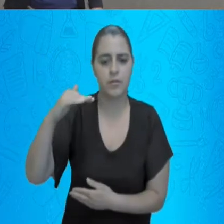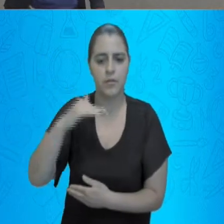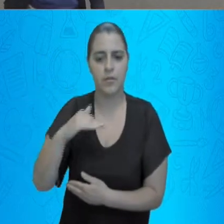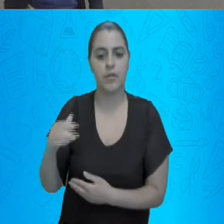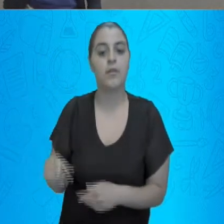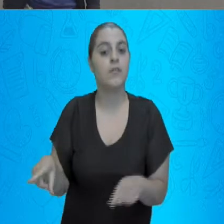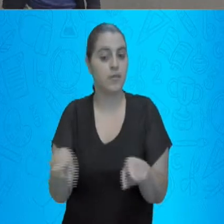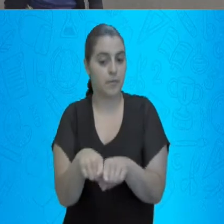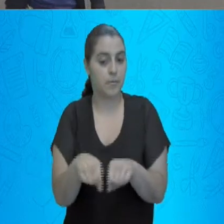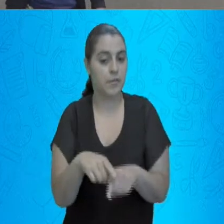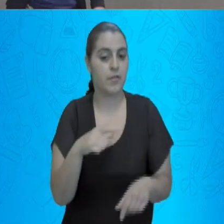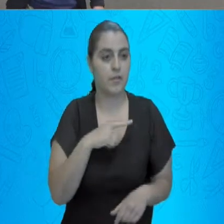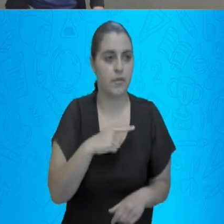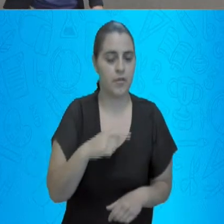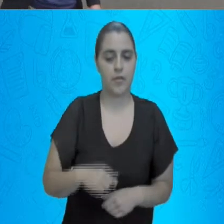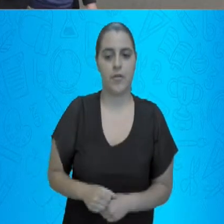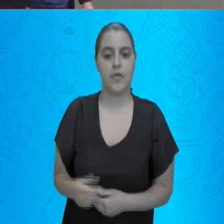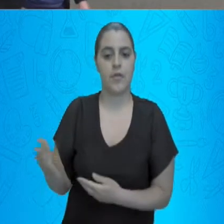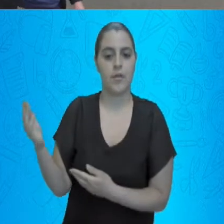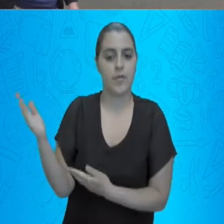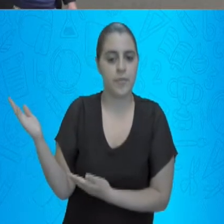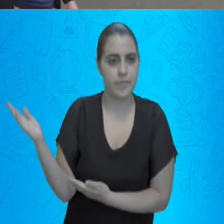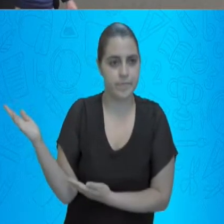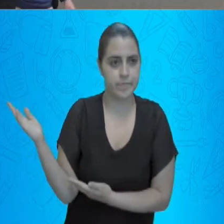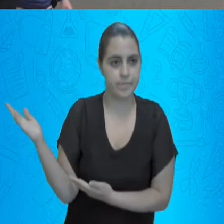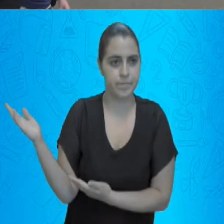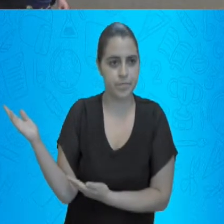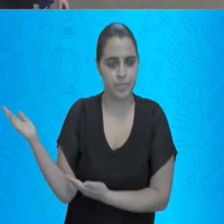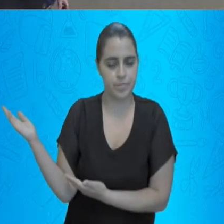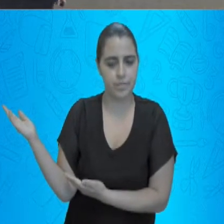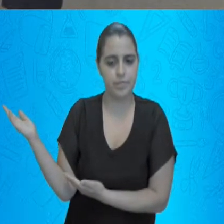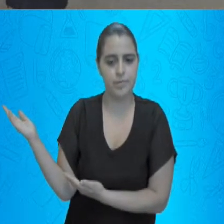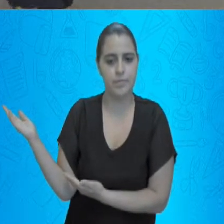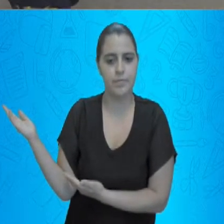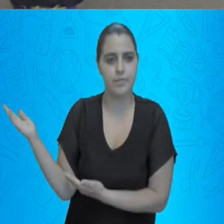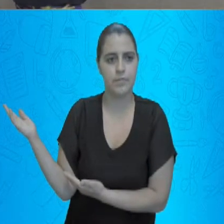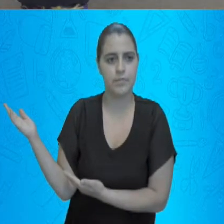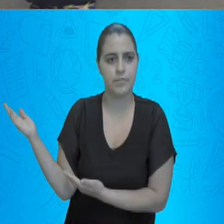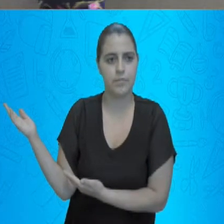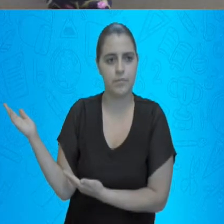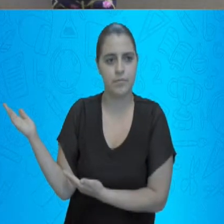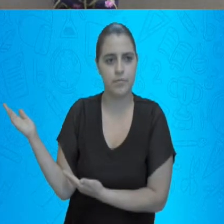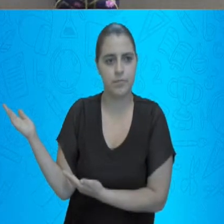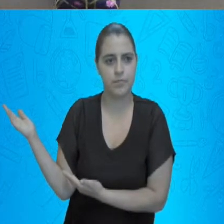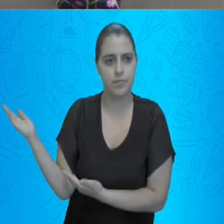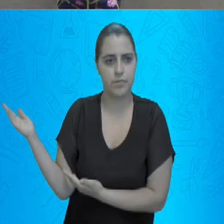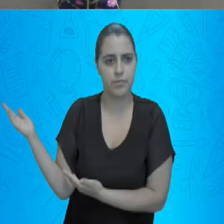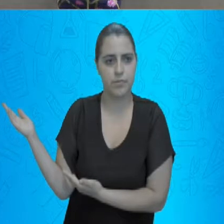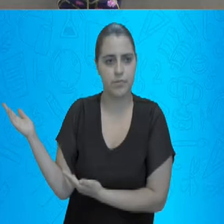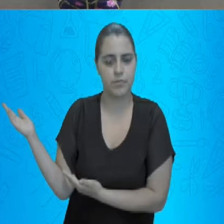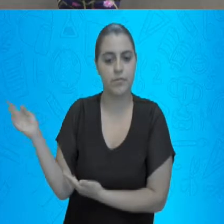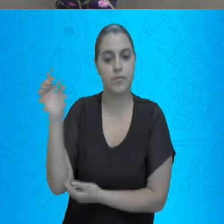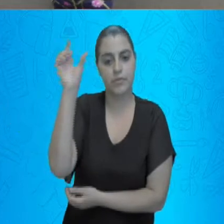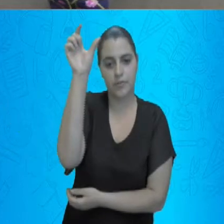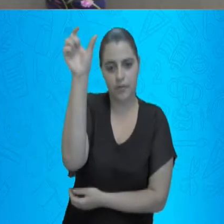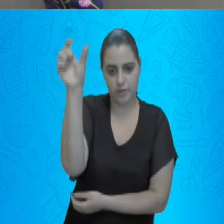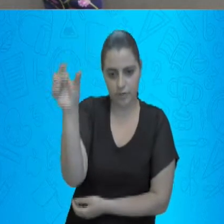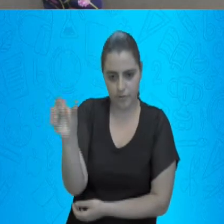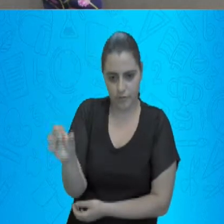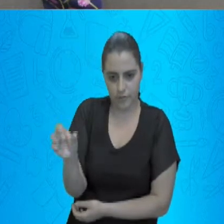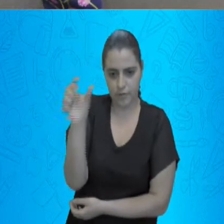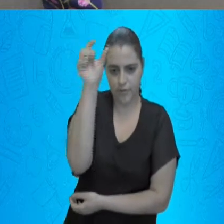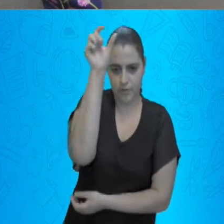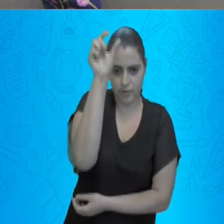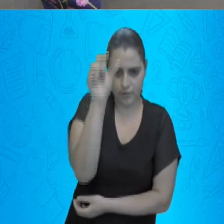E nós também temos como montar essa mesma adição na forma vertical. Ou